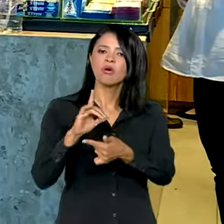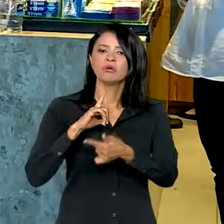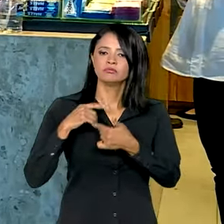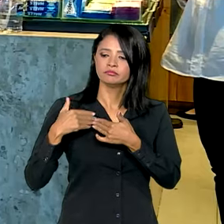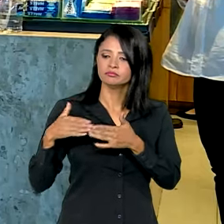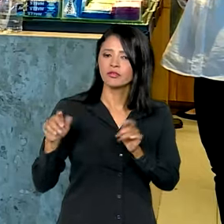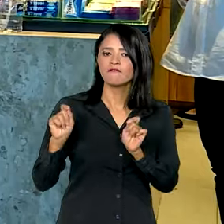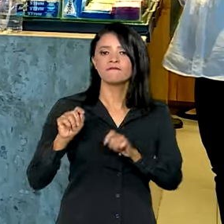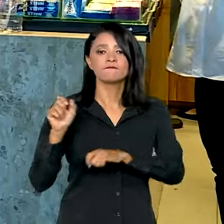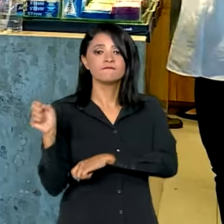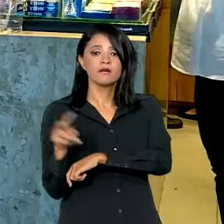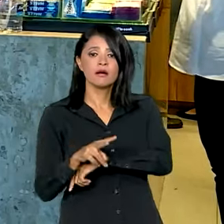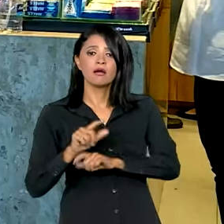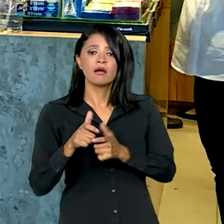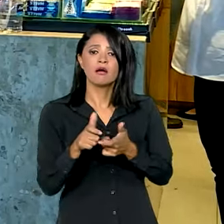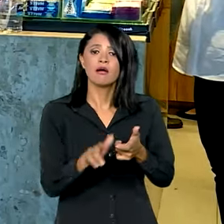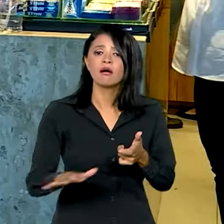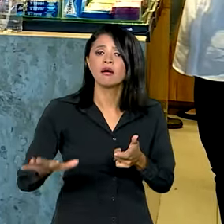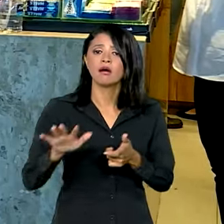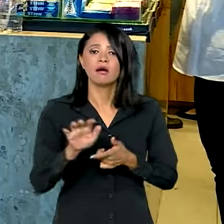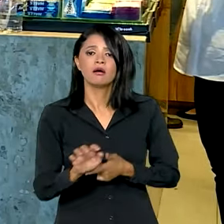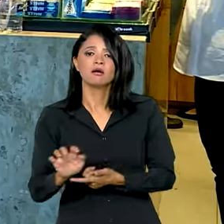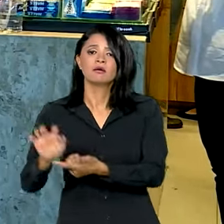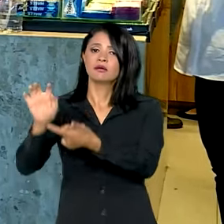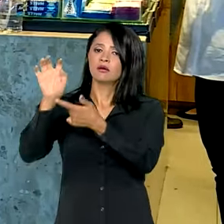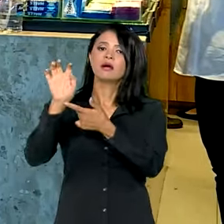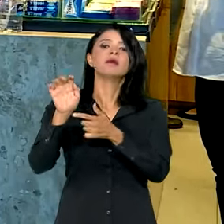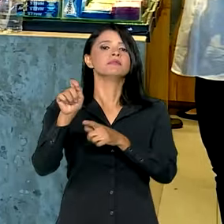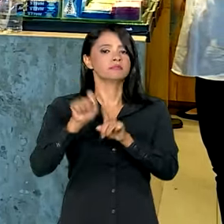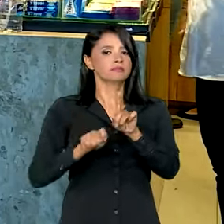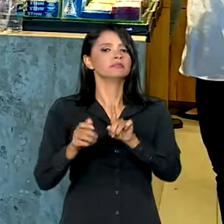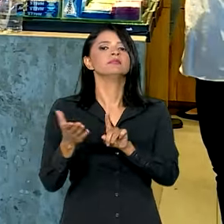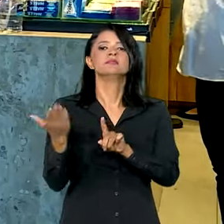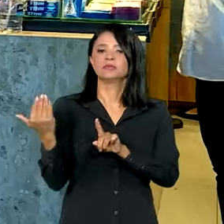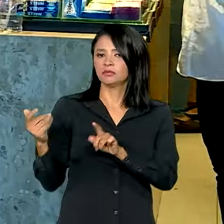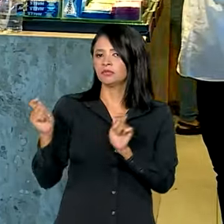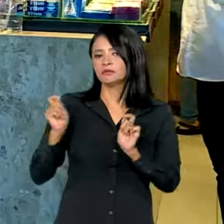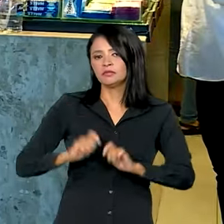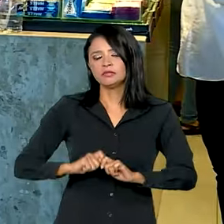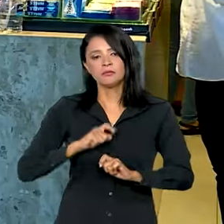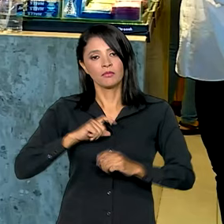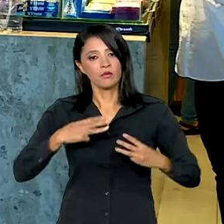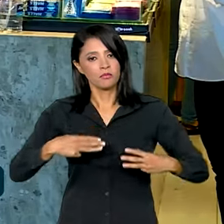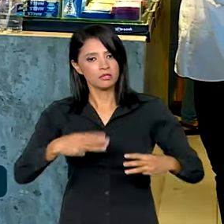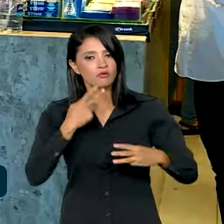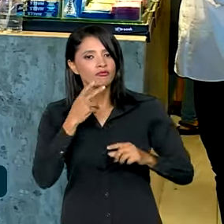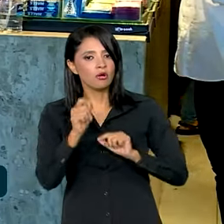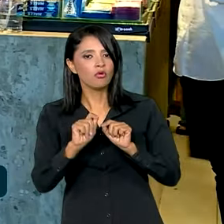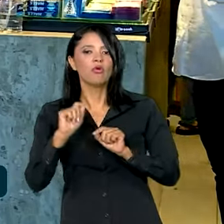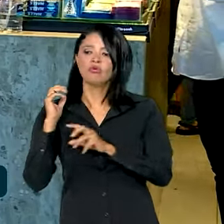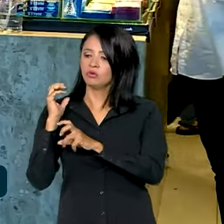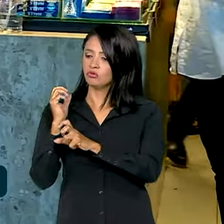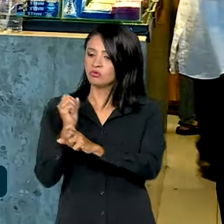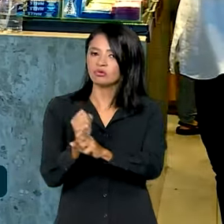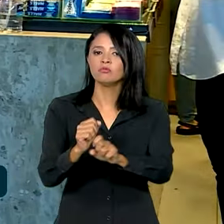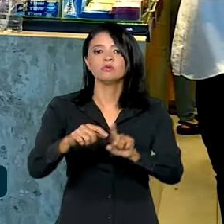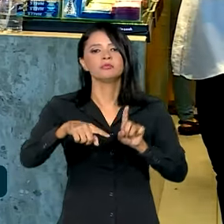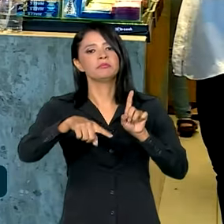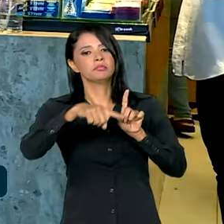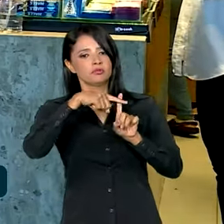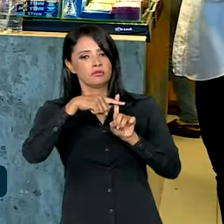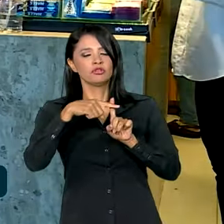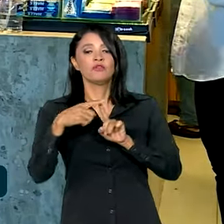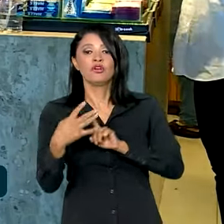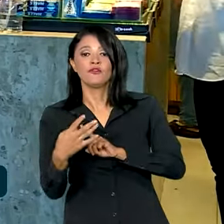abertas vagas em todas as regiões do país no mês passado. Segundo o Ministério, o saldo foi positivo em 24